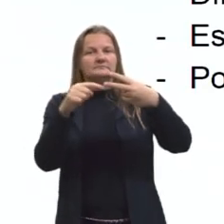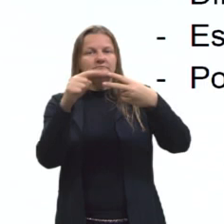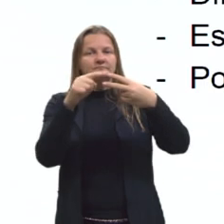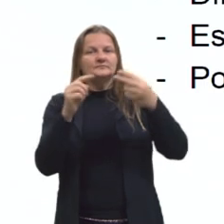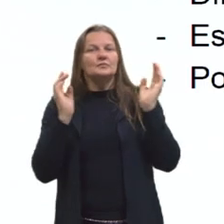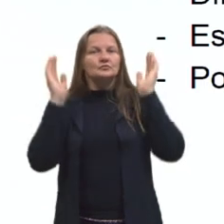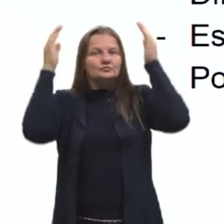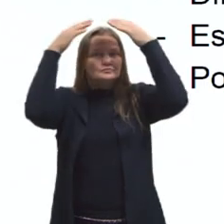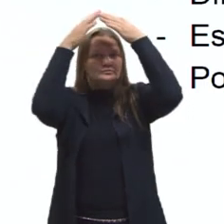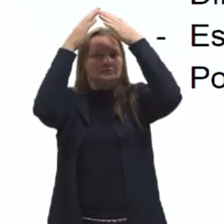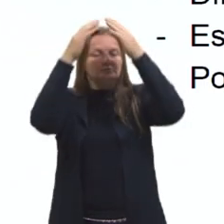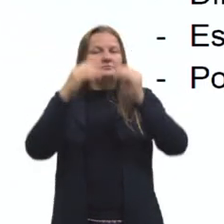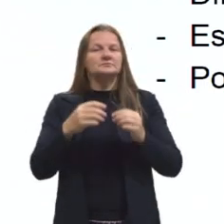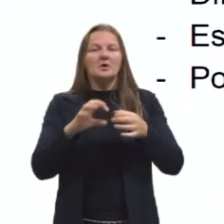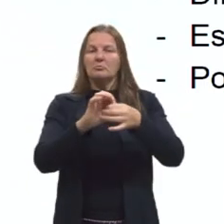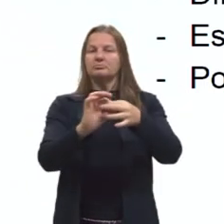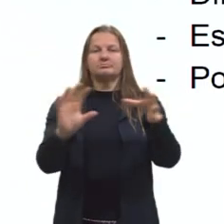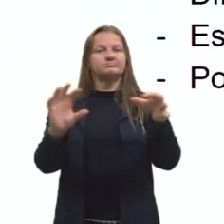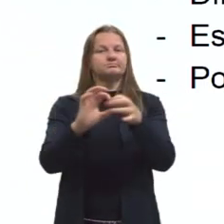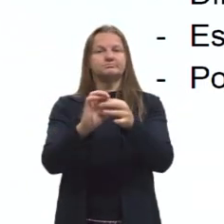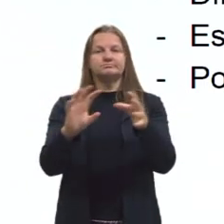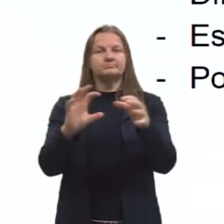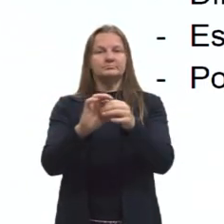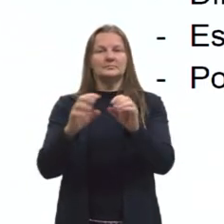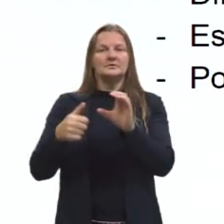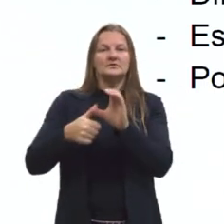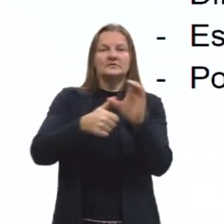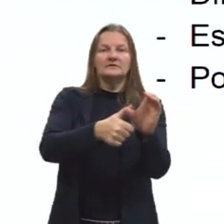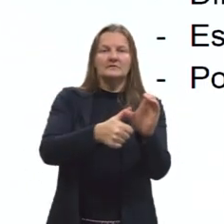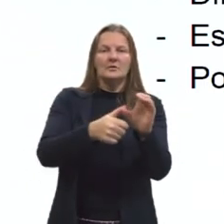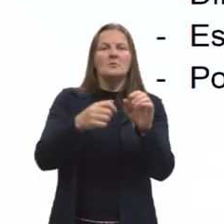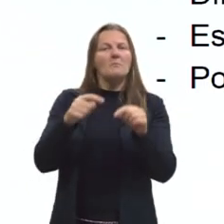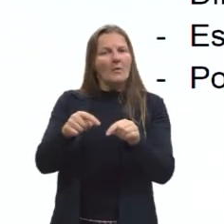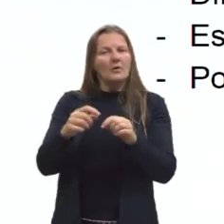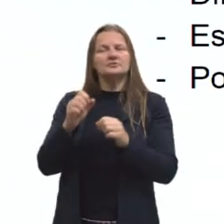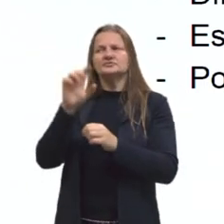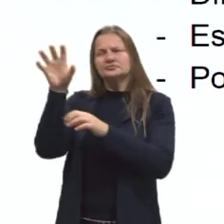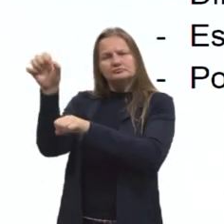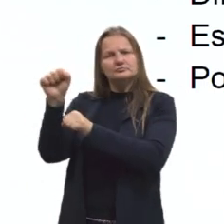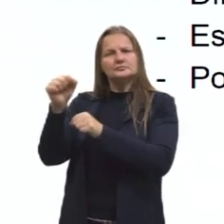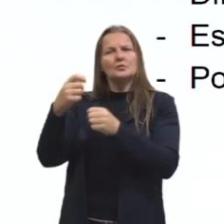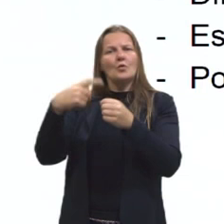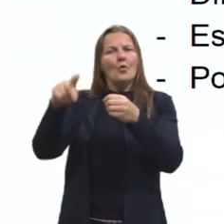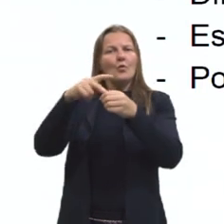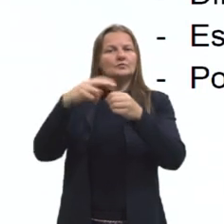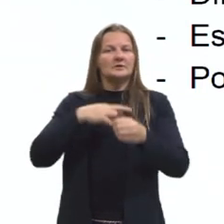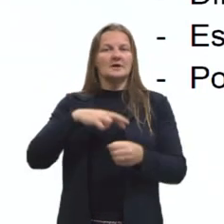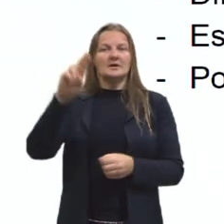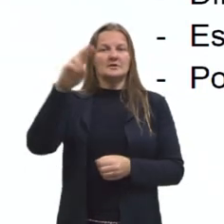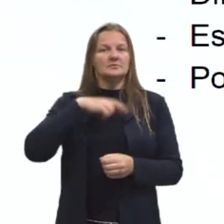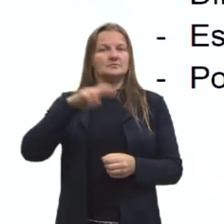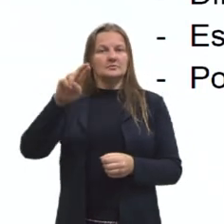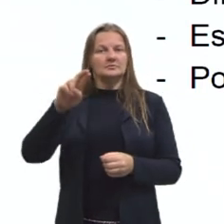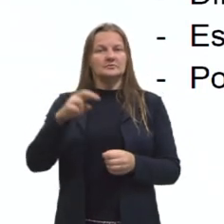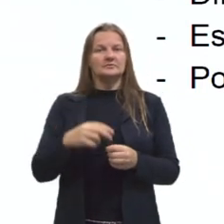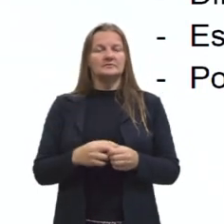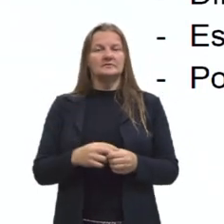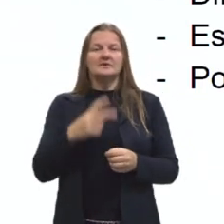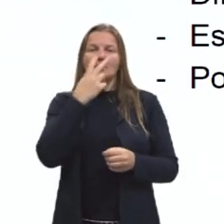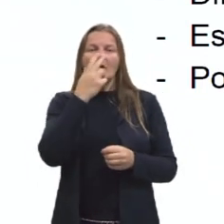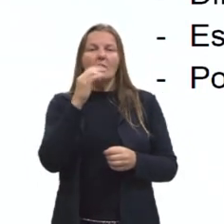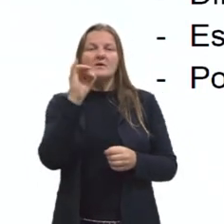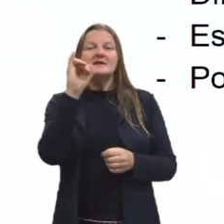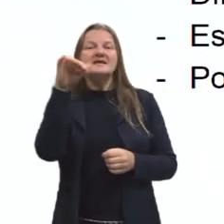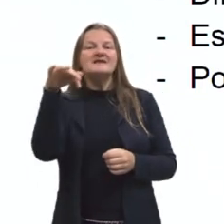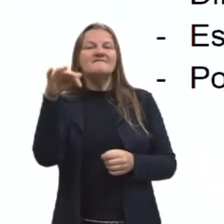que permitiam, então, que cristãos escravizassem pessoas de outras religiões, que eram considerados infiéis,